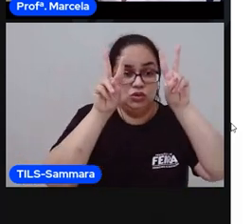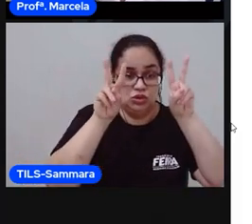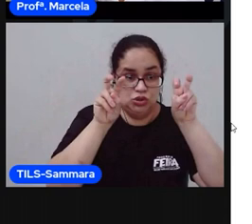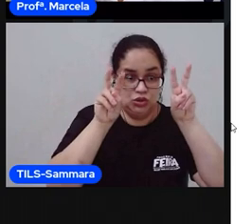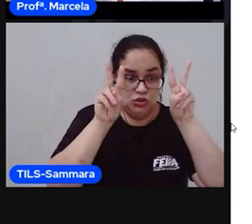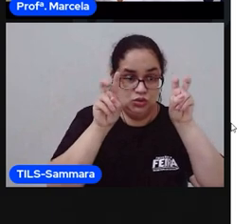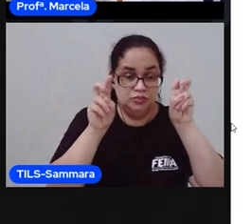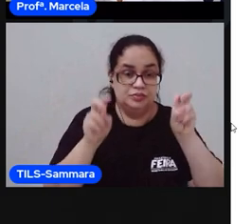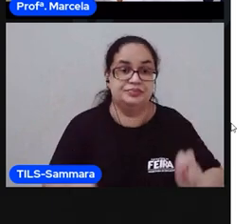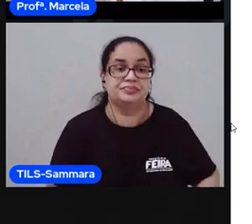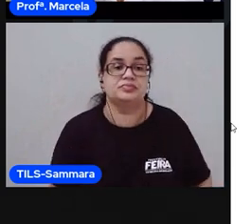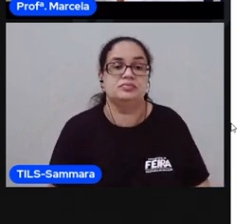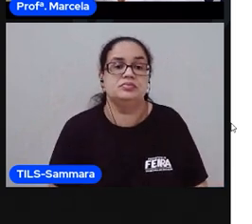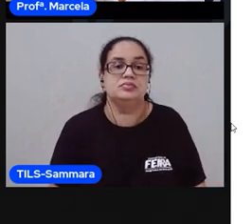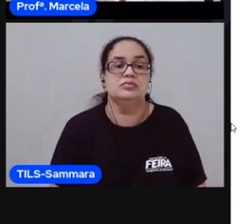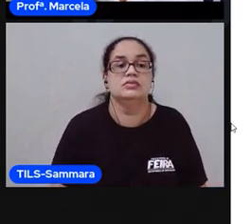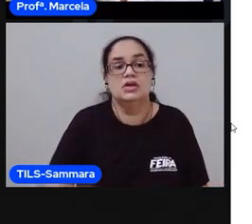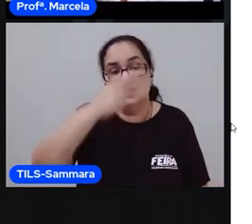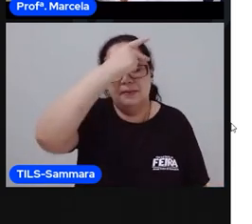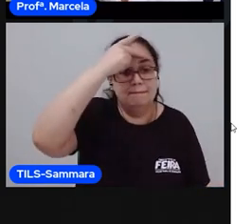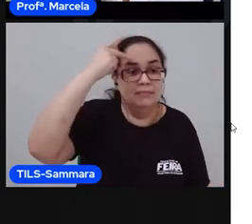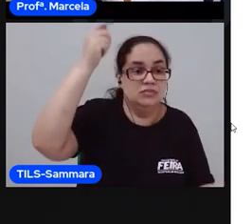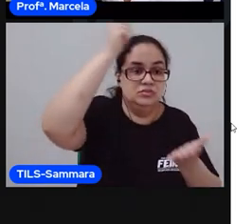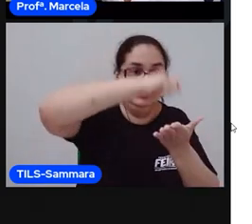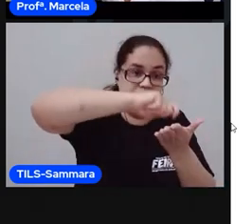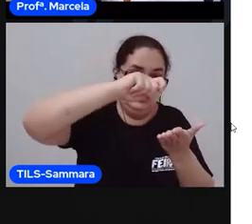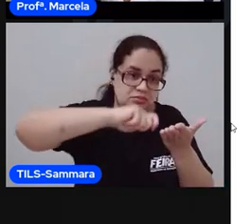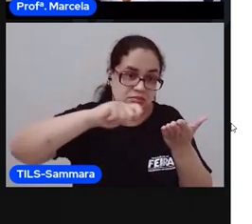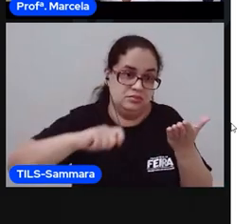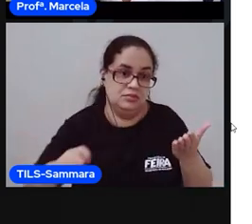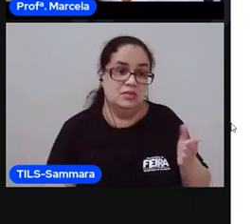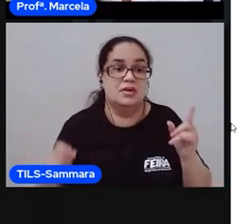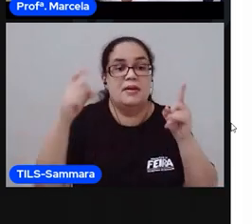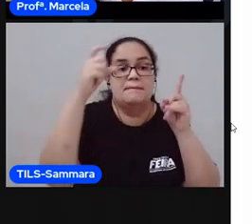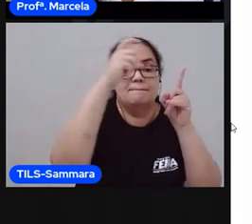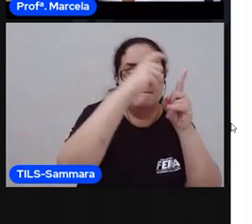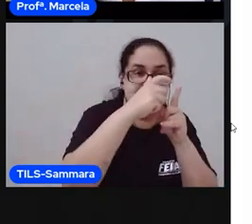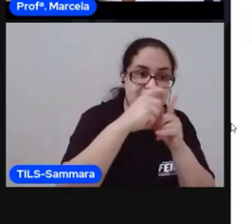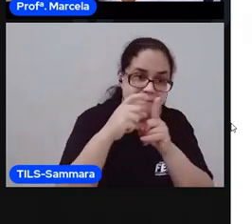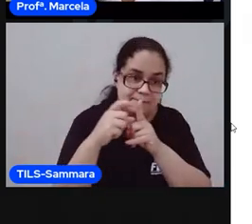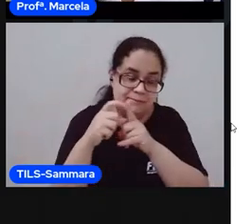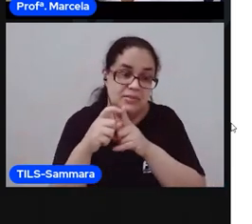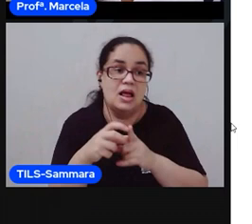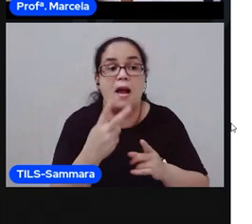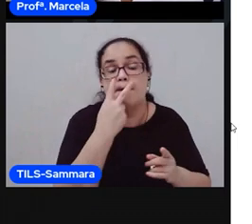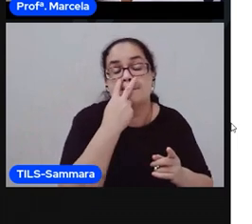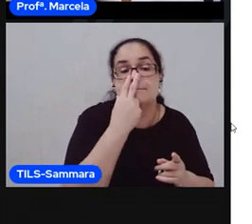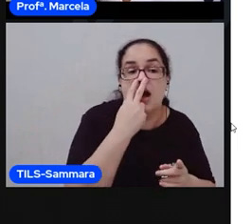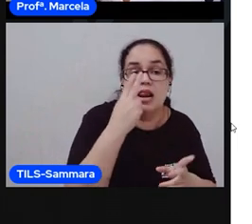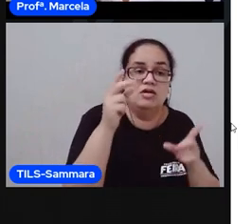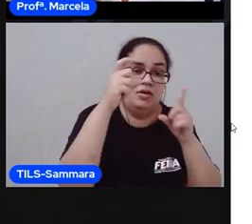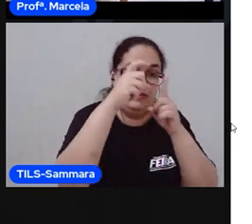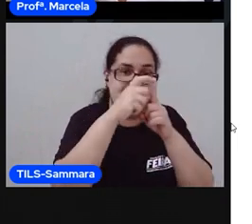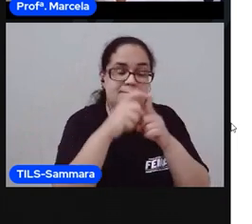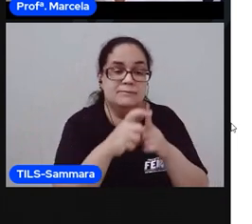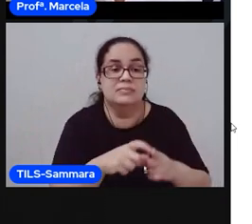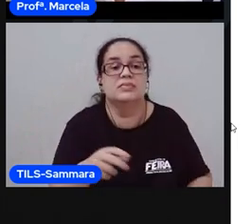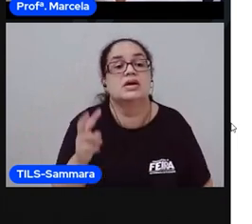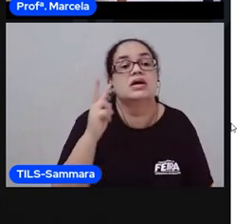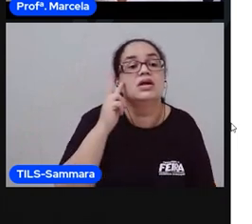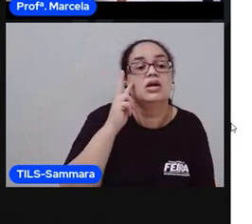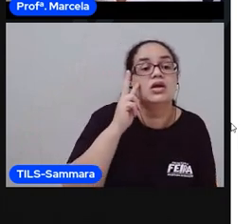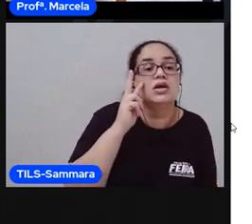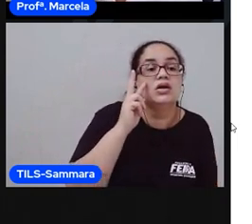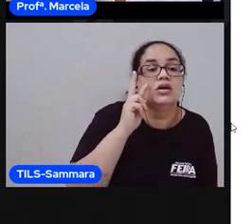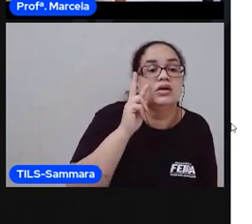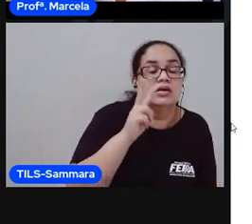o autor e algumas dessas palavras que estão rimando. Quero ver se você